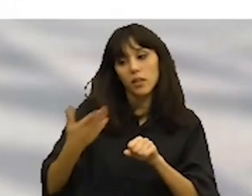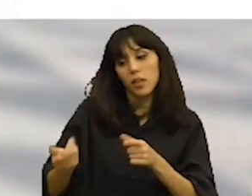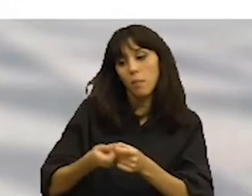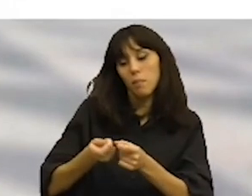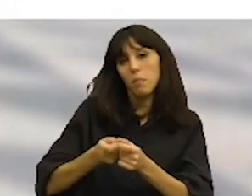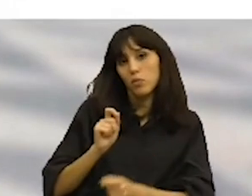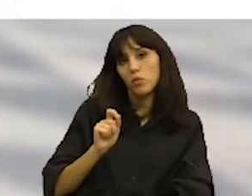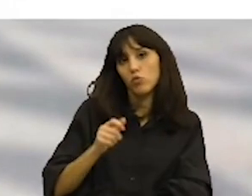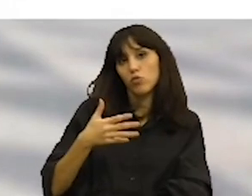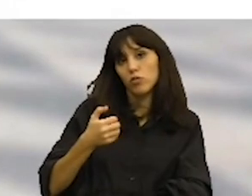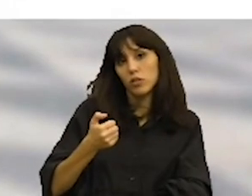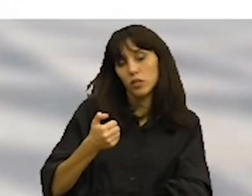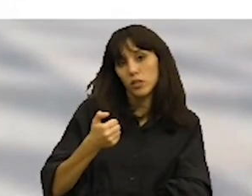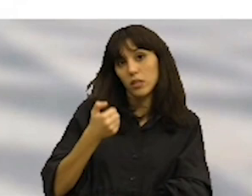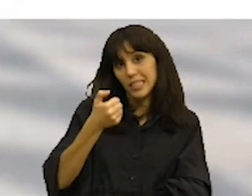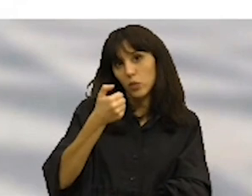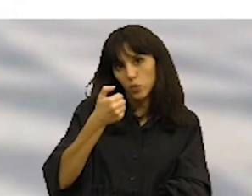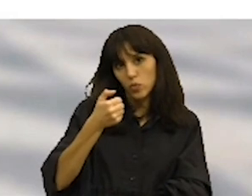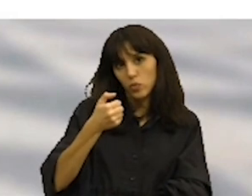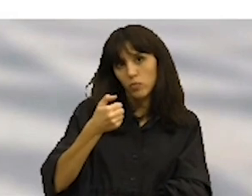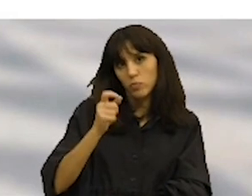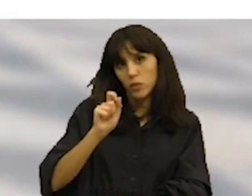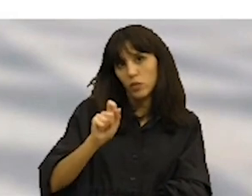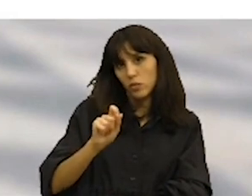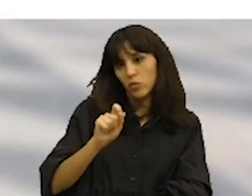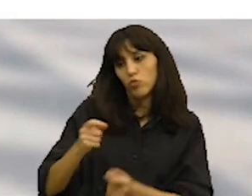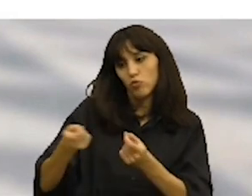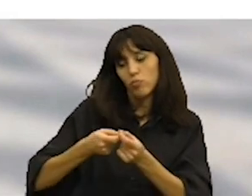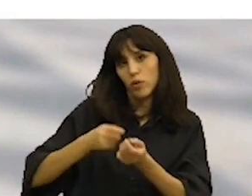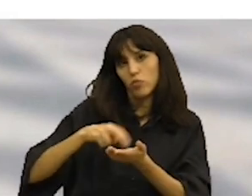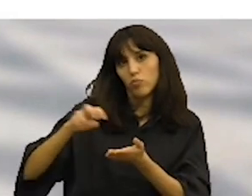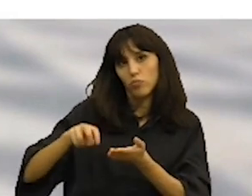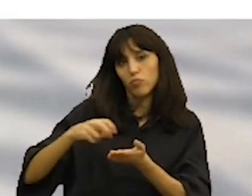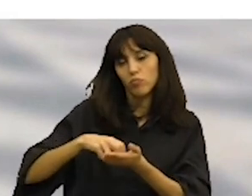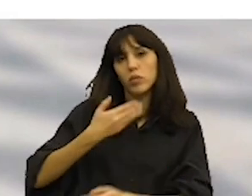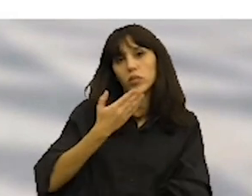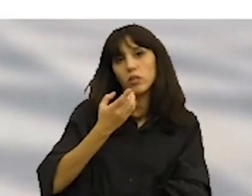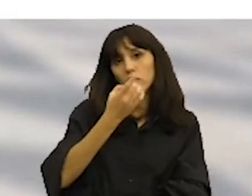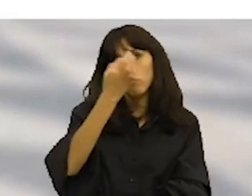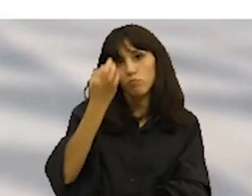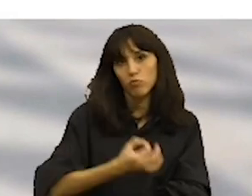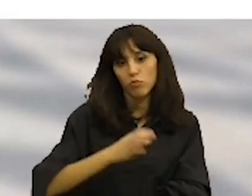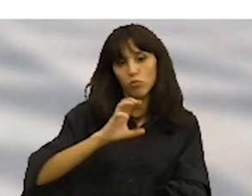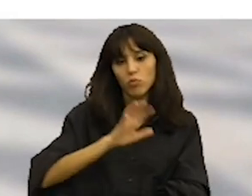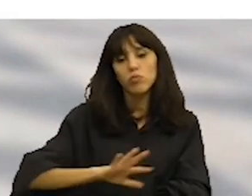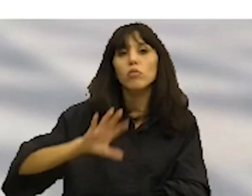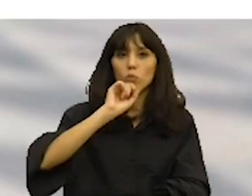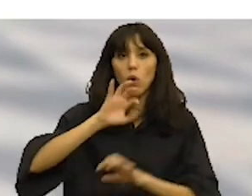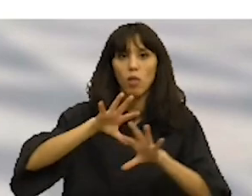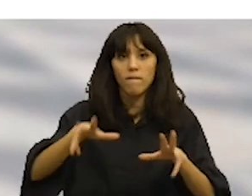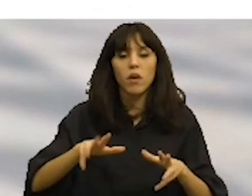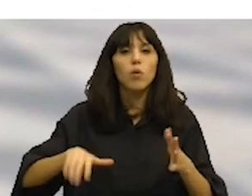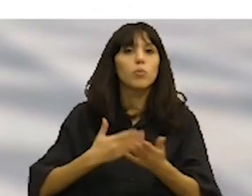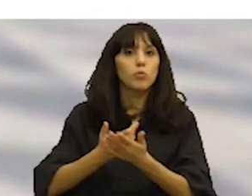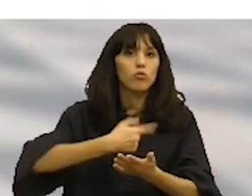disponível para as suas deslocações. 79% do Conselho poderá estar abrangido. Esta é a proposta que nós